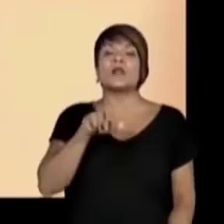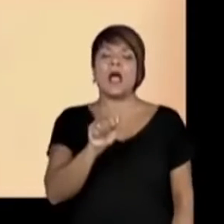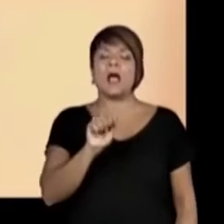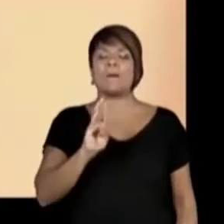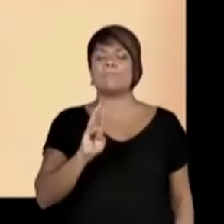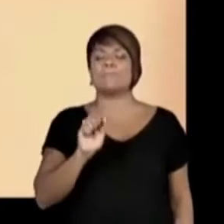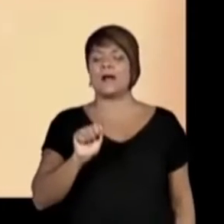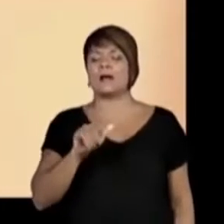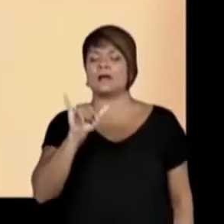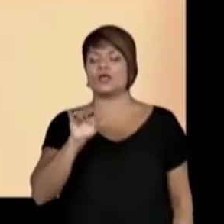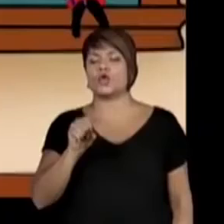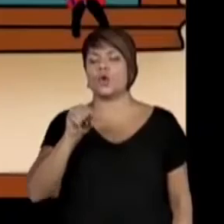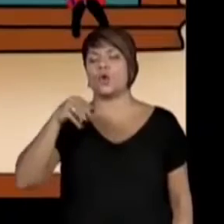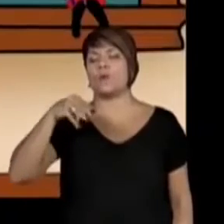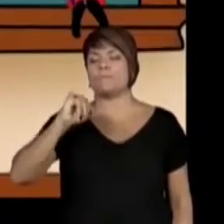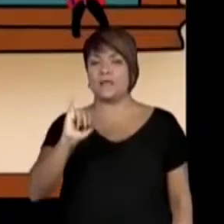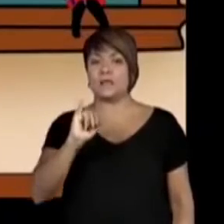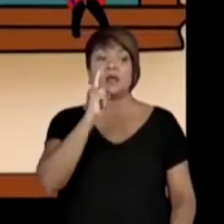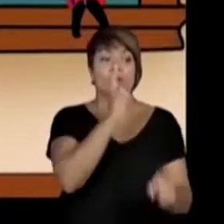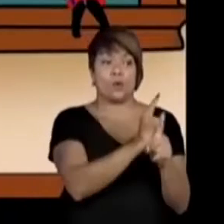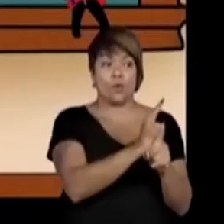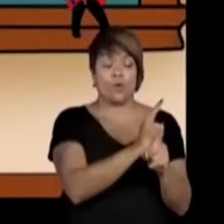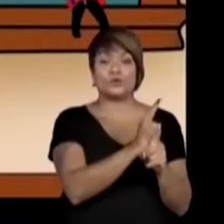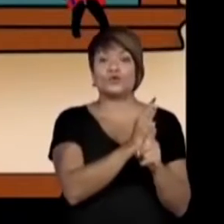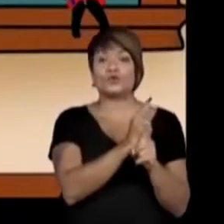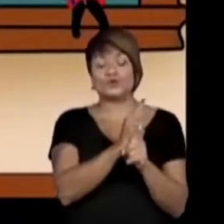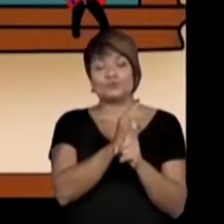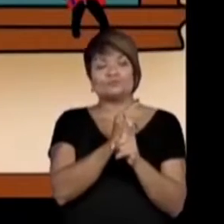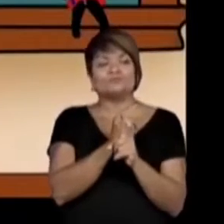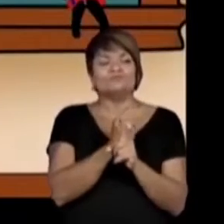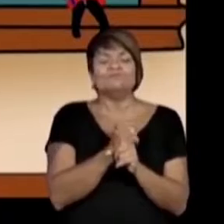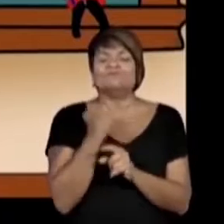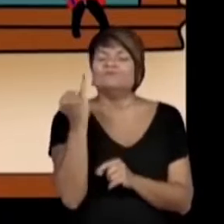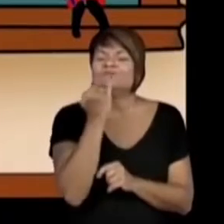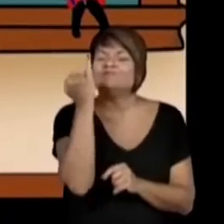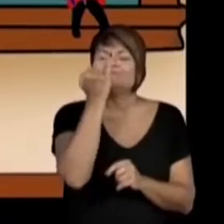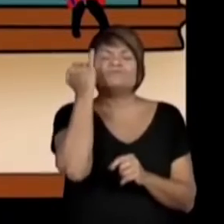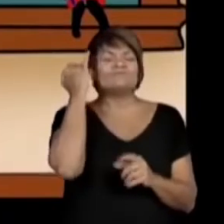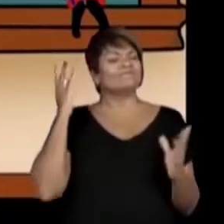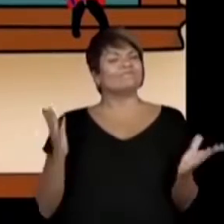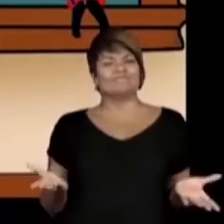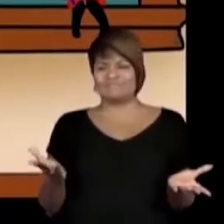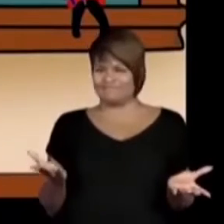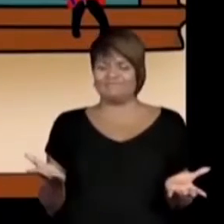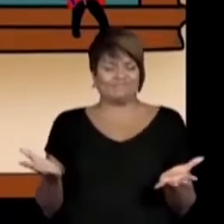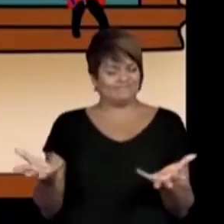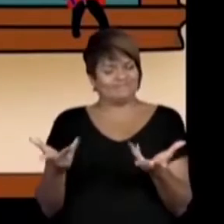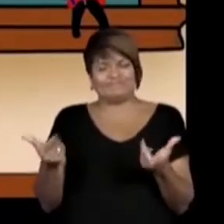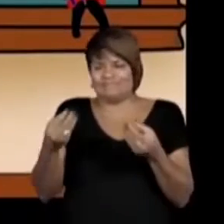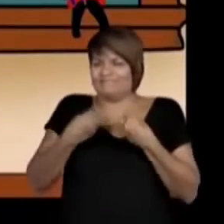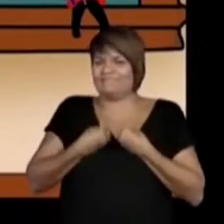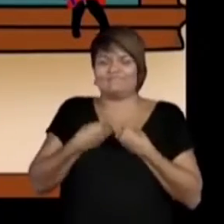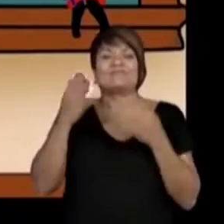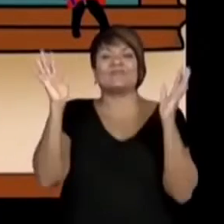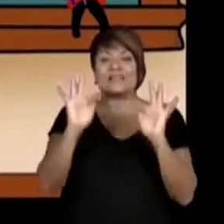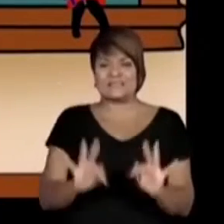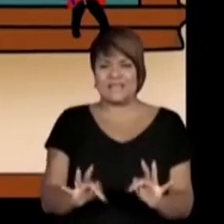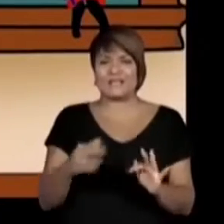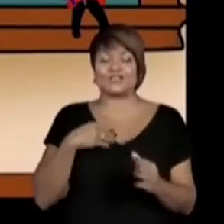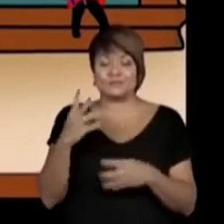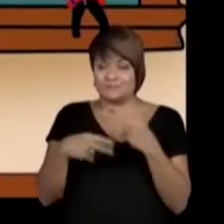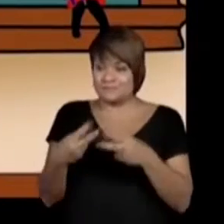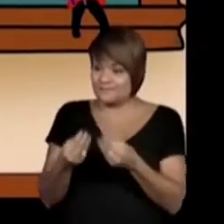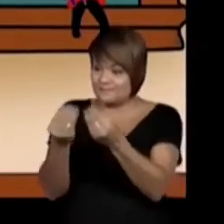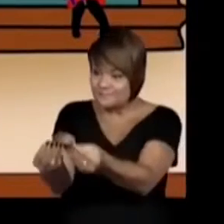precioso que traz felicidade. As bonecas são usadas como um amuleto, que quando entregue a alguém, simboliza alegria e